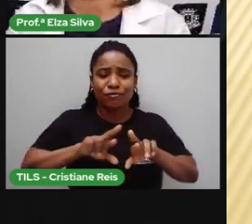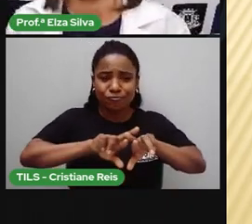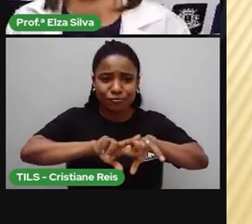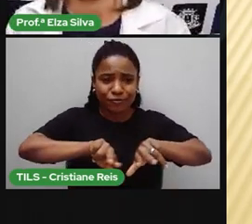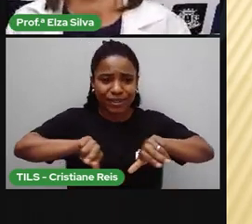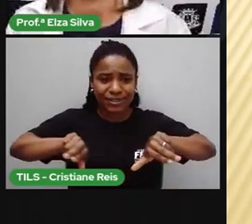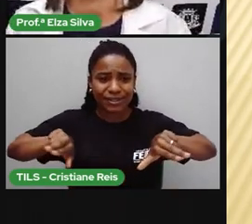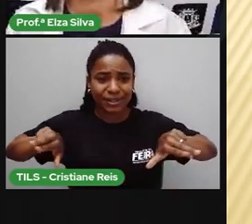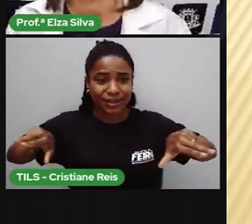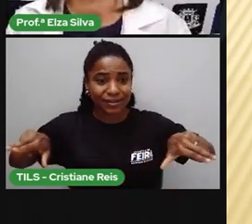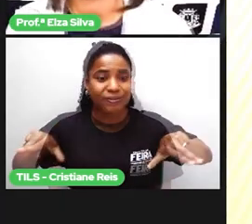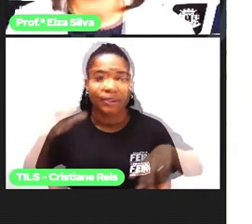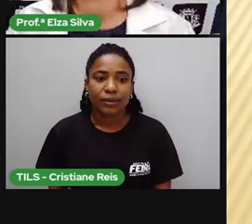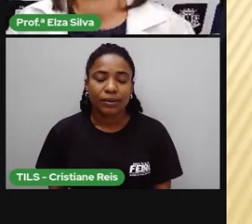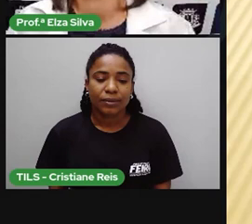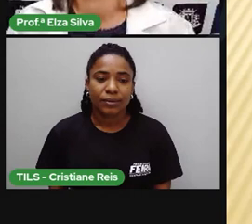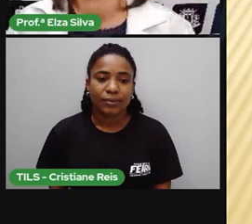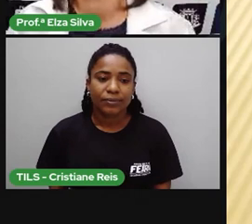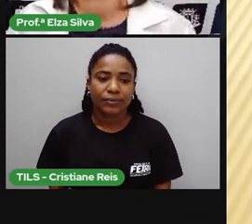diferenças.